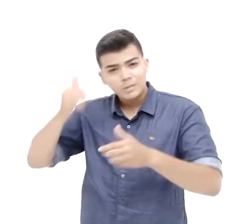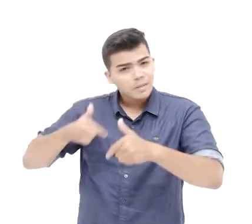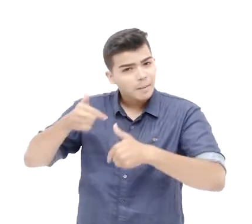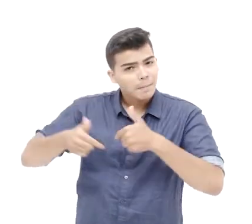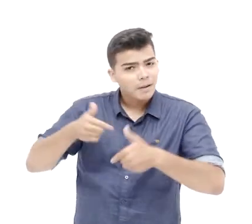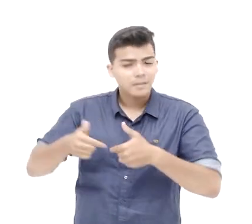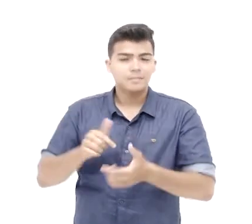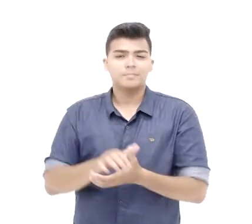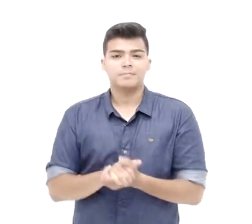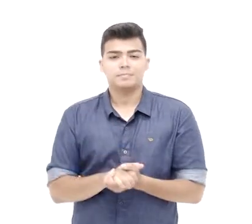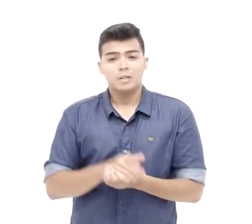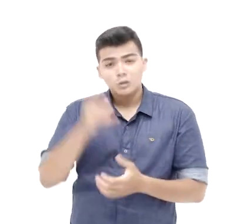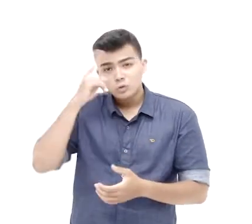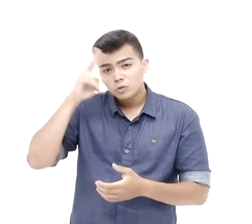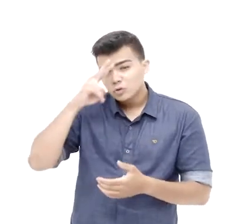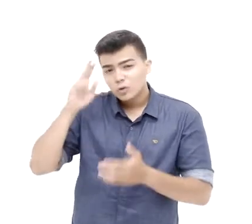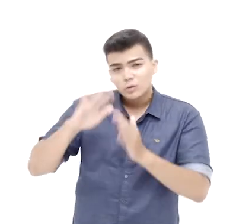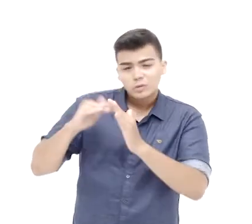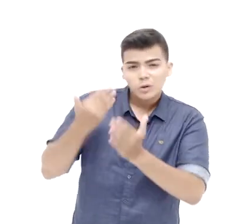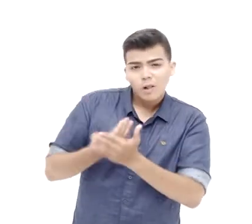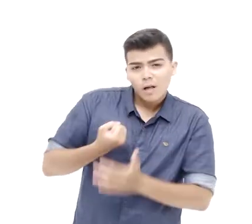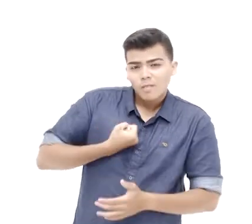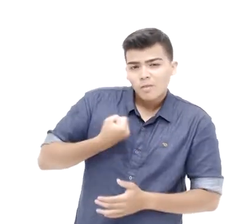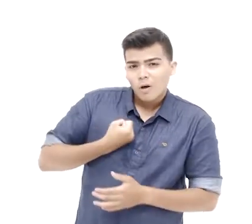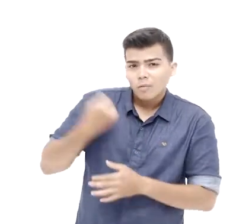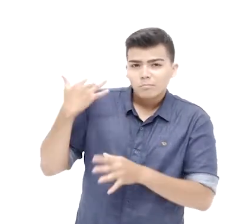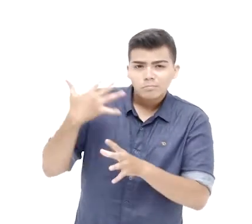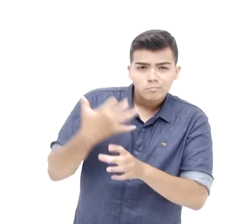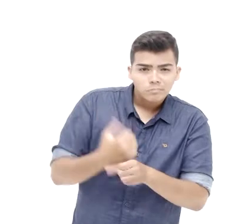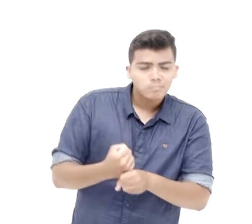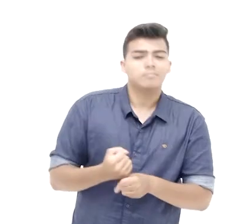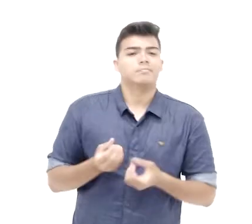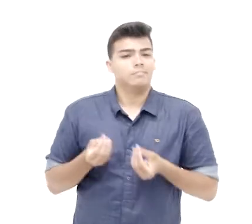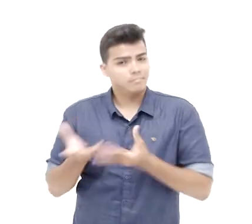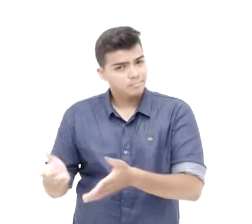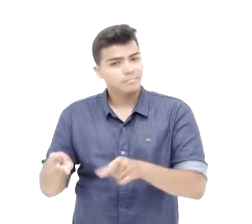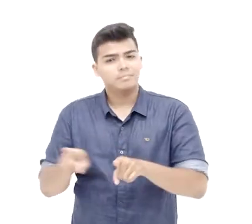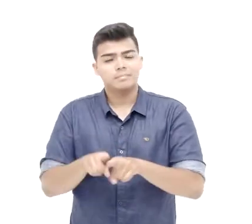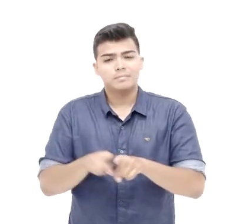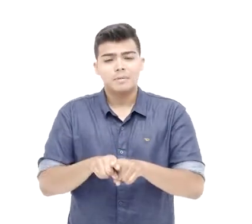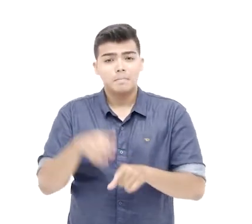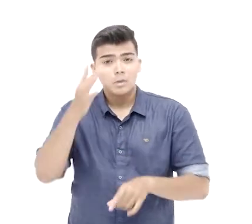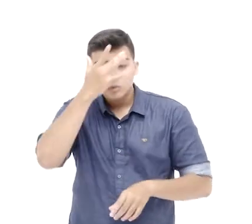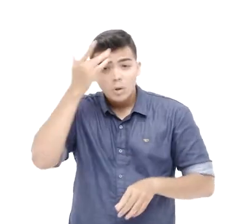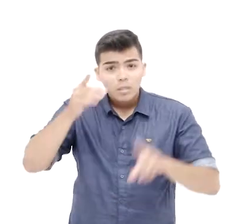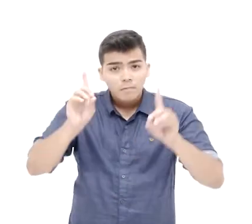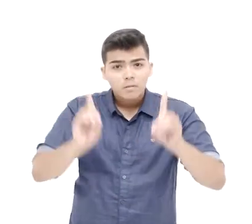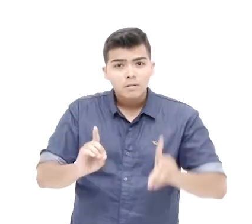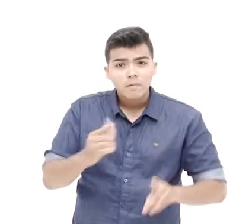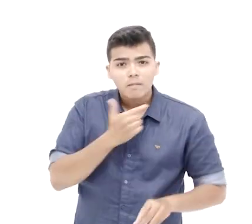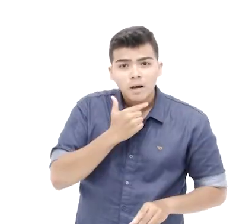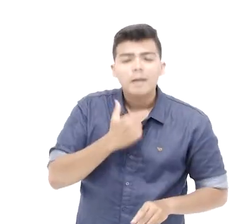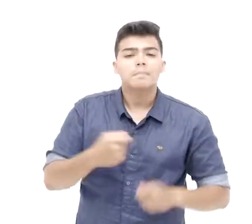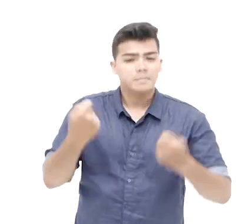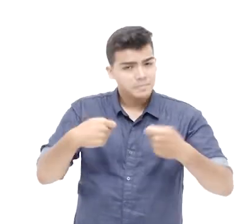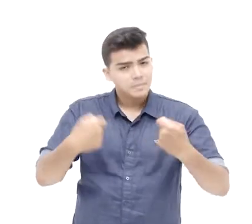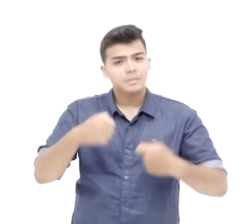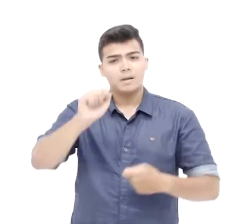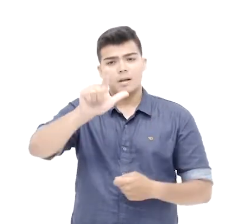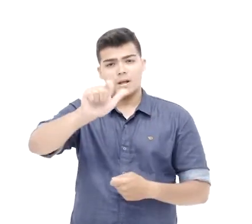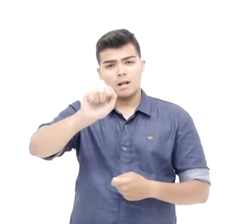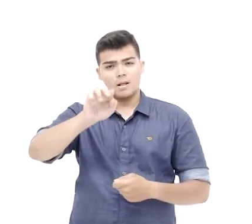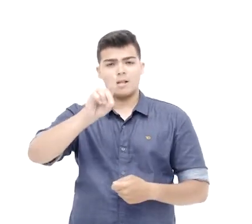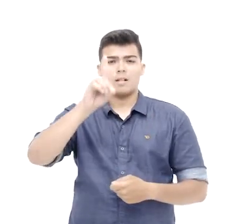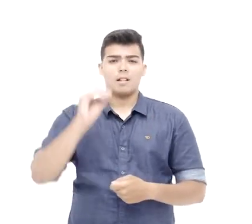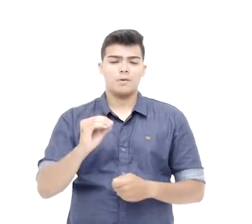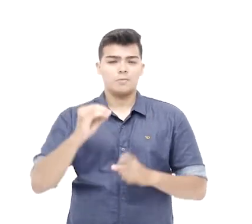trabalham. Histórica escolar para os alunos que irão concorrer às áreas de pessoa com deficiência apresentar também o